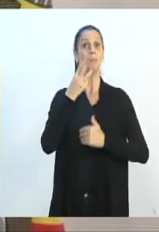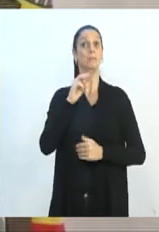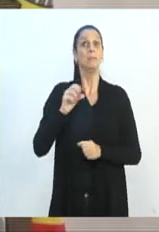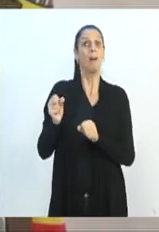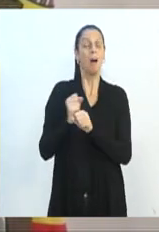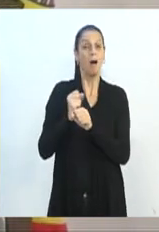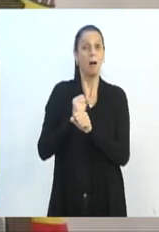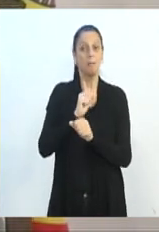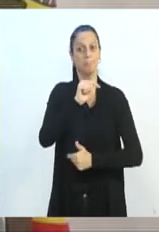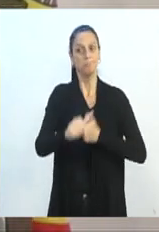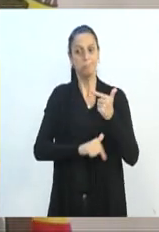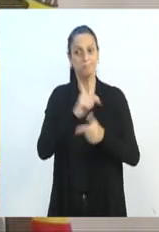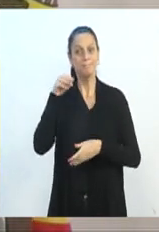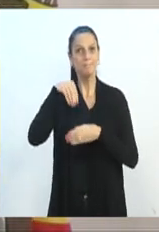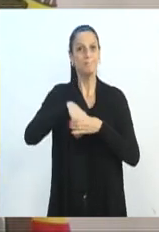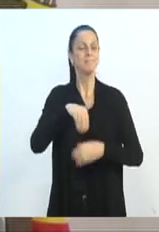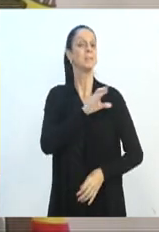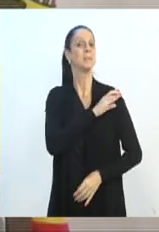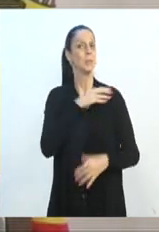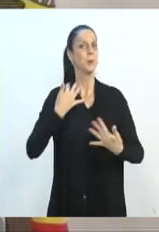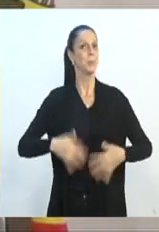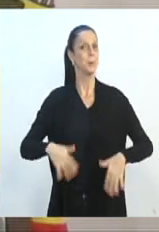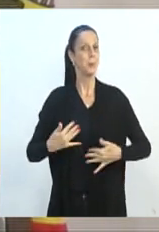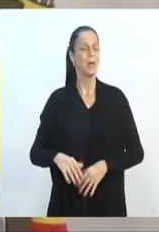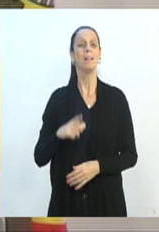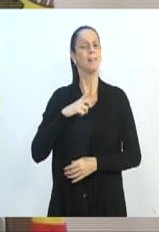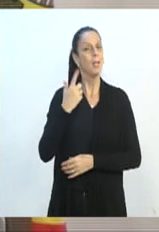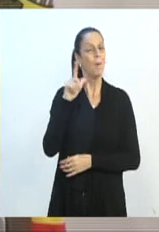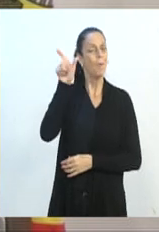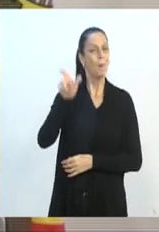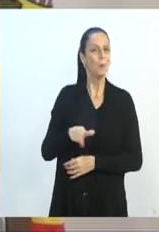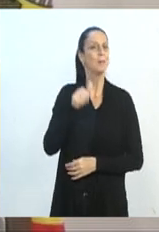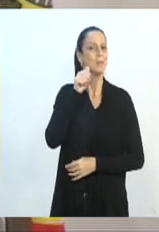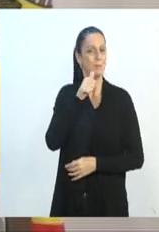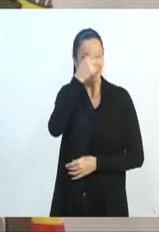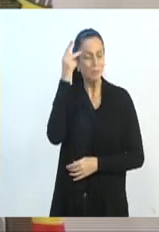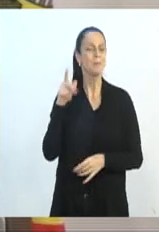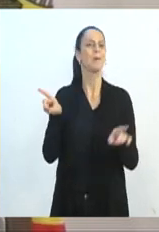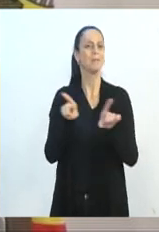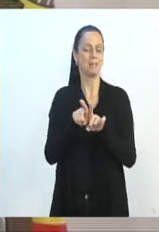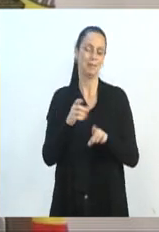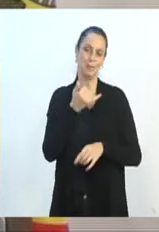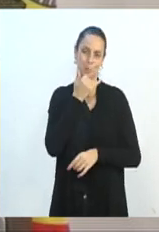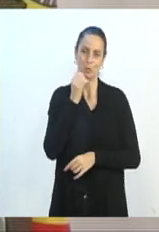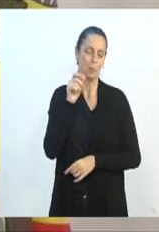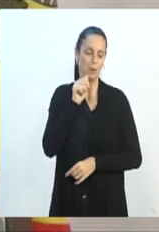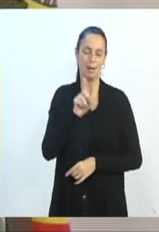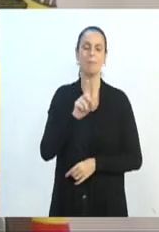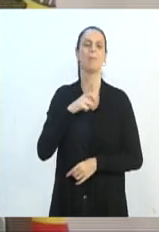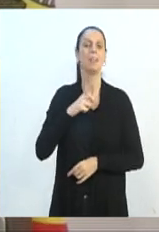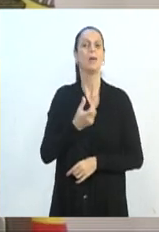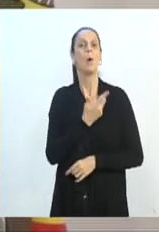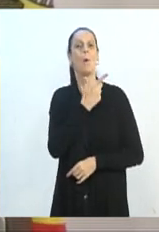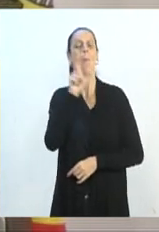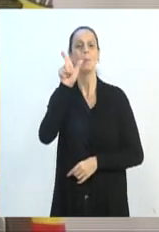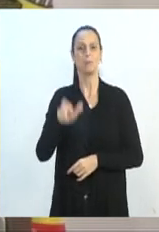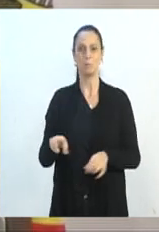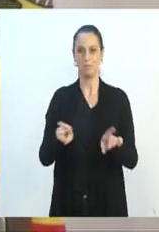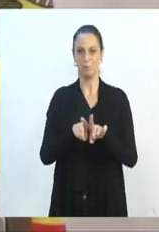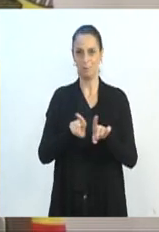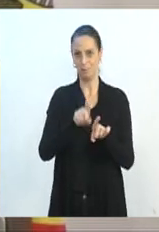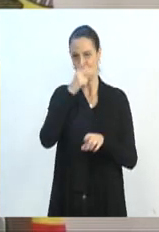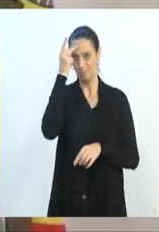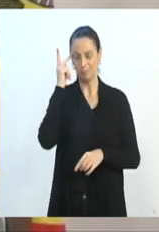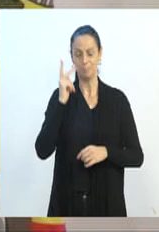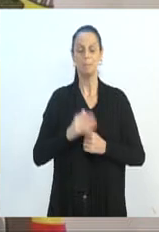como ela muitos outros. Eu também quero falar aqui, nessas chuvas todas que nós tivemos aqui em Brumenau, vamos colocar apenas, faço aqui, vereador